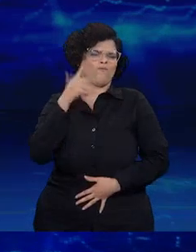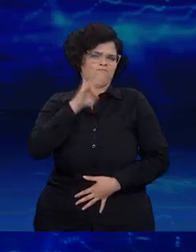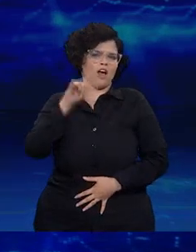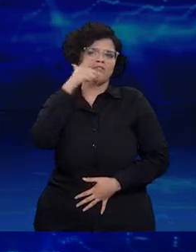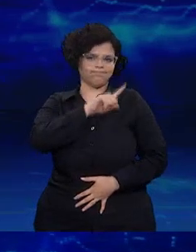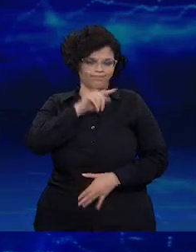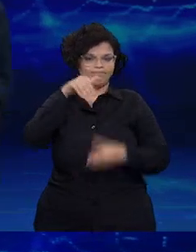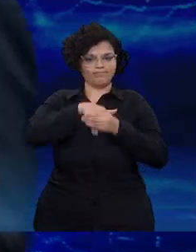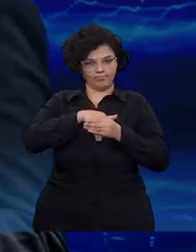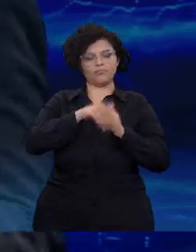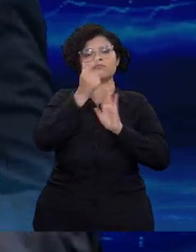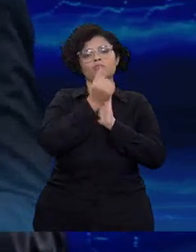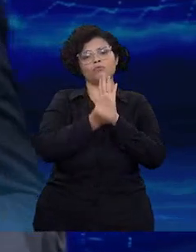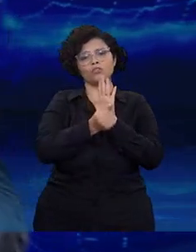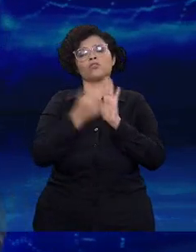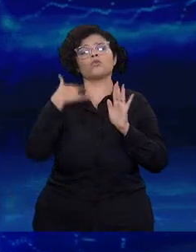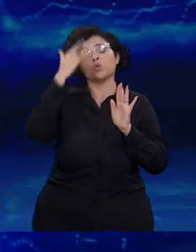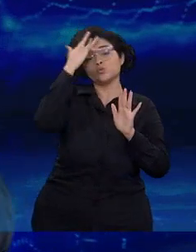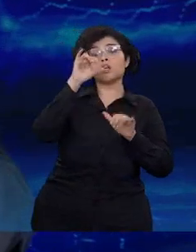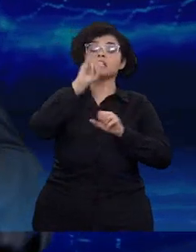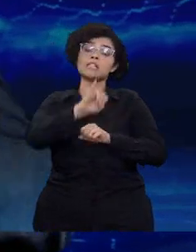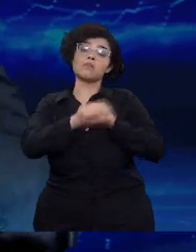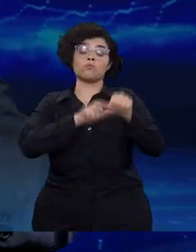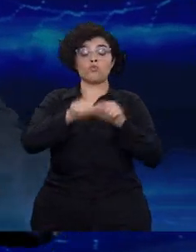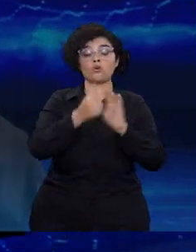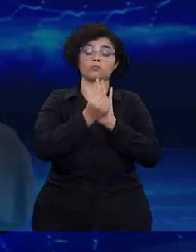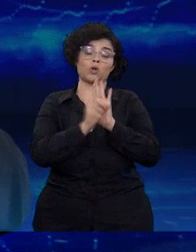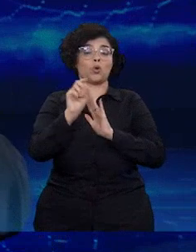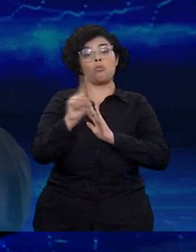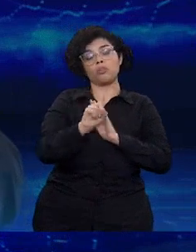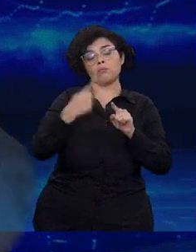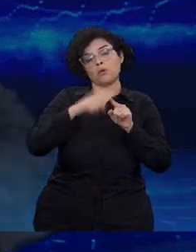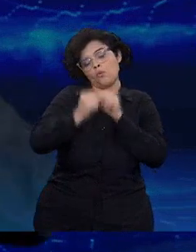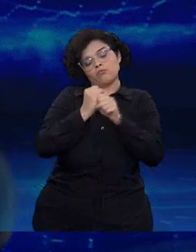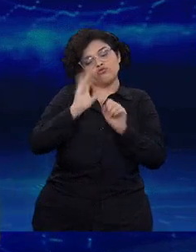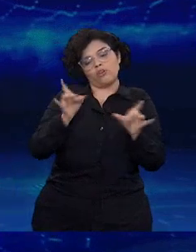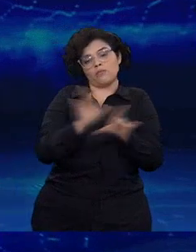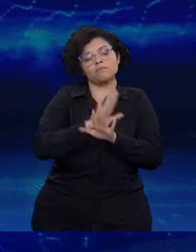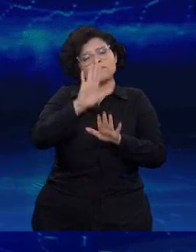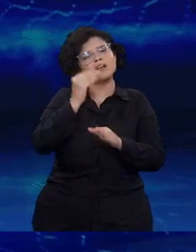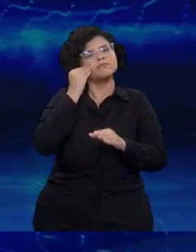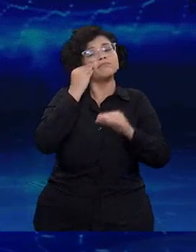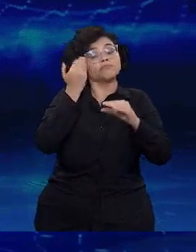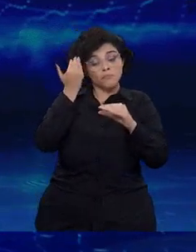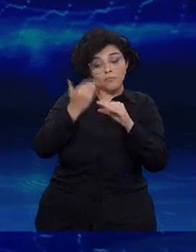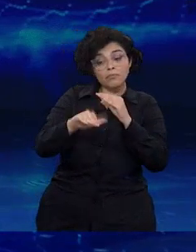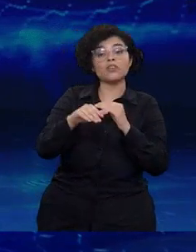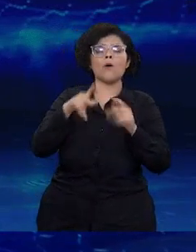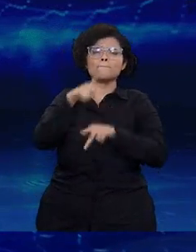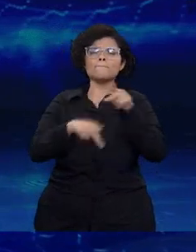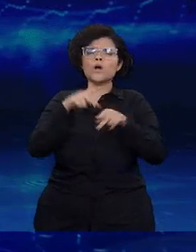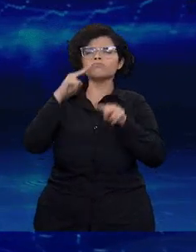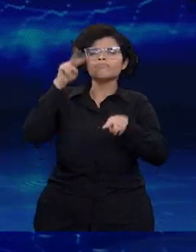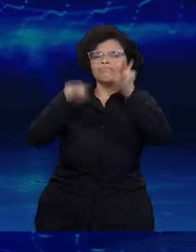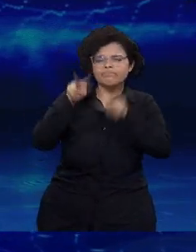vou tomar posse, o orçamento já está pronto. Eu não sei se eu vou mudar o orçamento ou não. Mas nós vamos pegar o orçamento e vamos mandar para o povo dar opinião